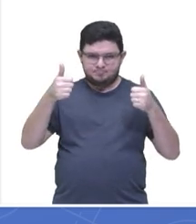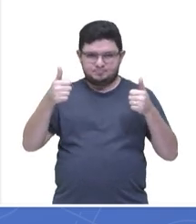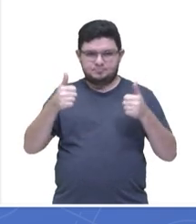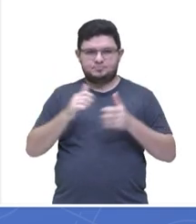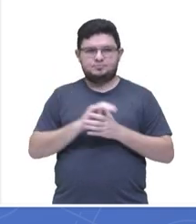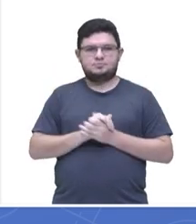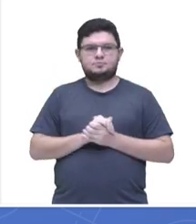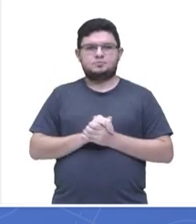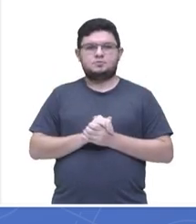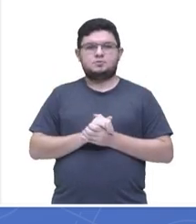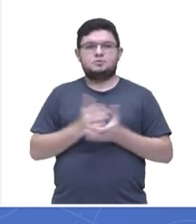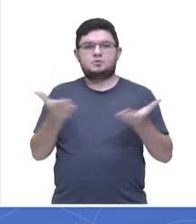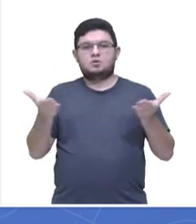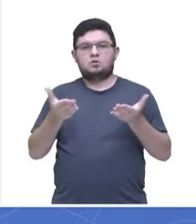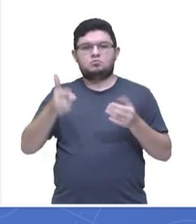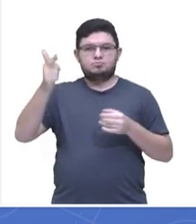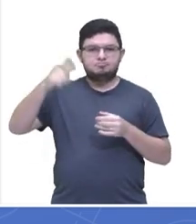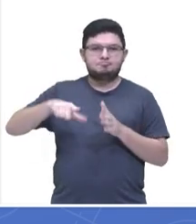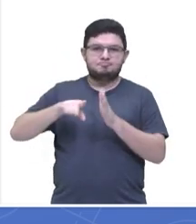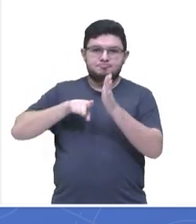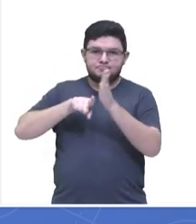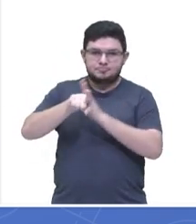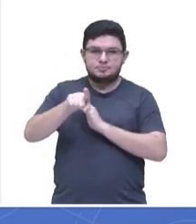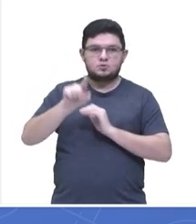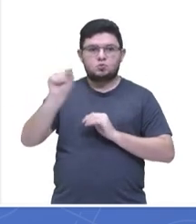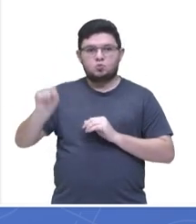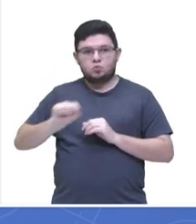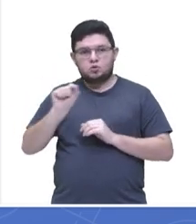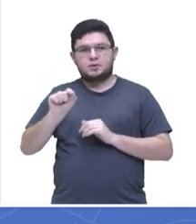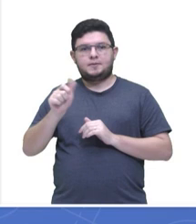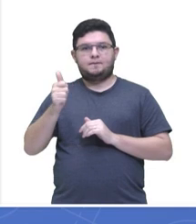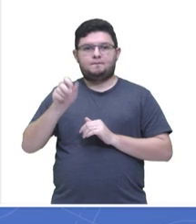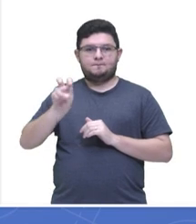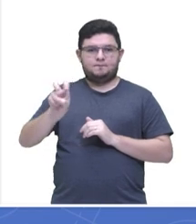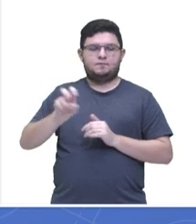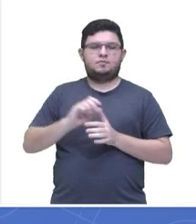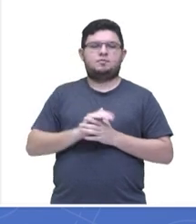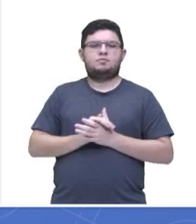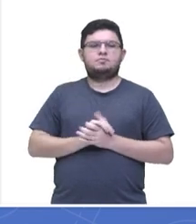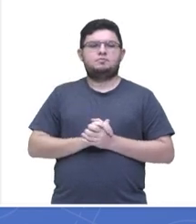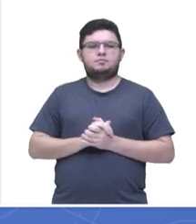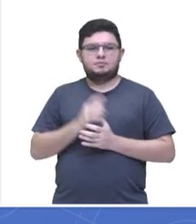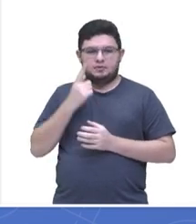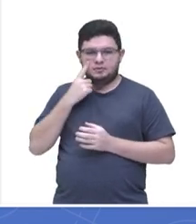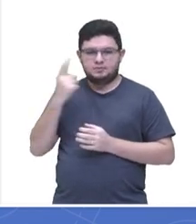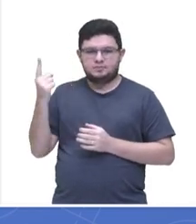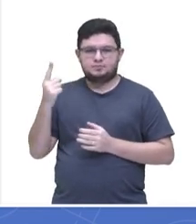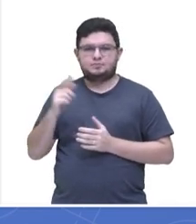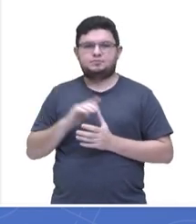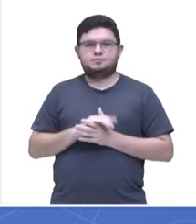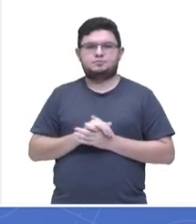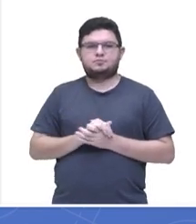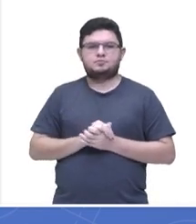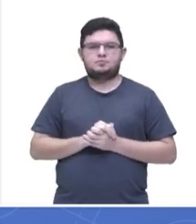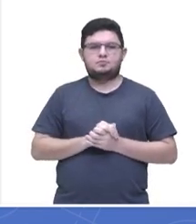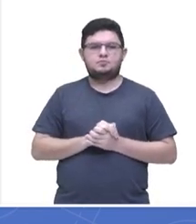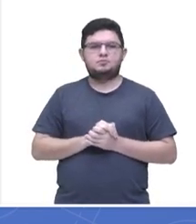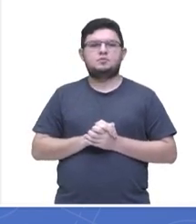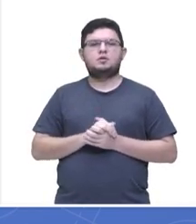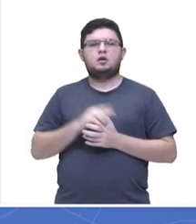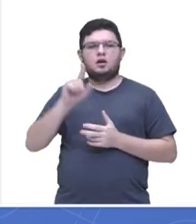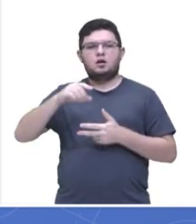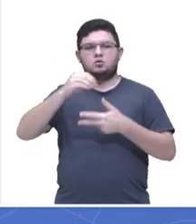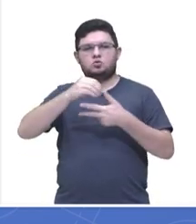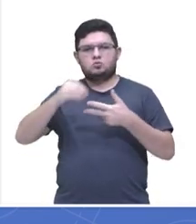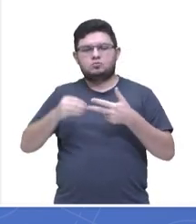vamos aqui agora a nossa próxima questão, questão de número 15. Acompanhe na tela comigo. Questão essa que é do Enem,